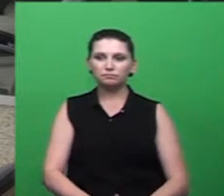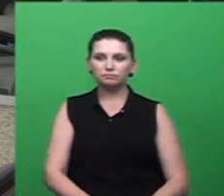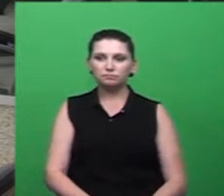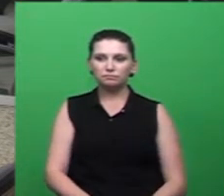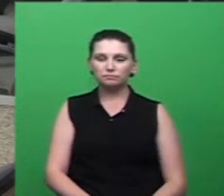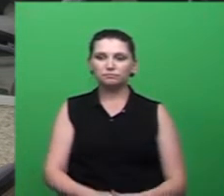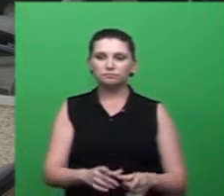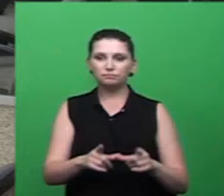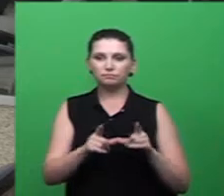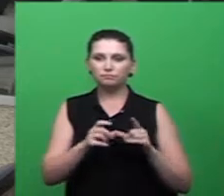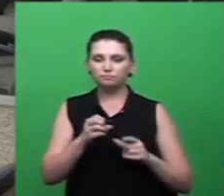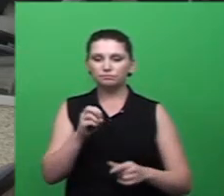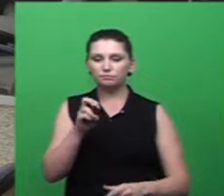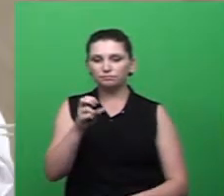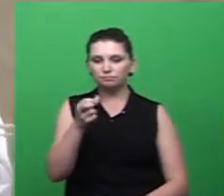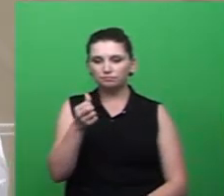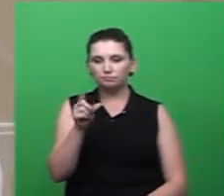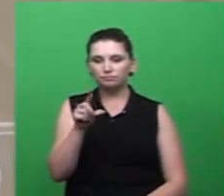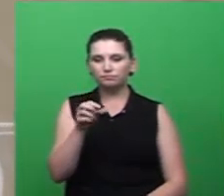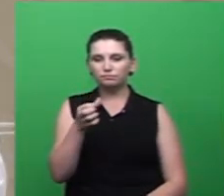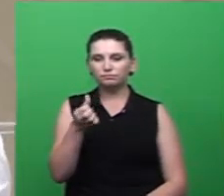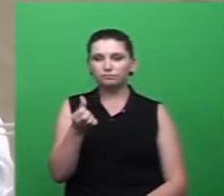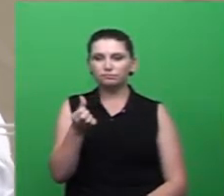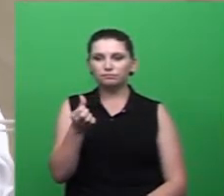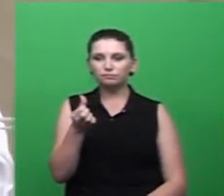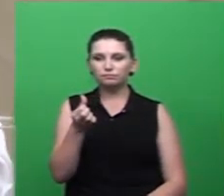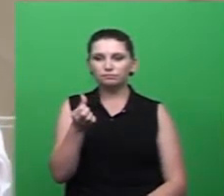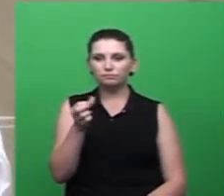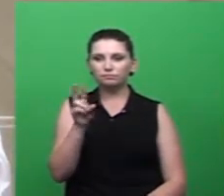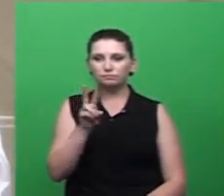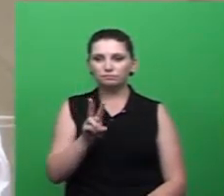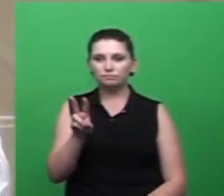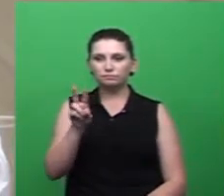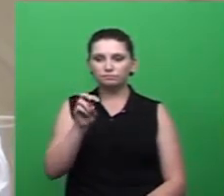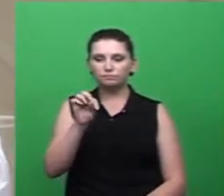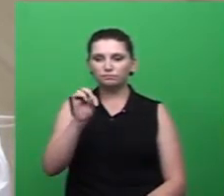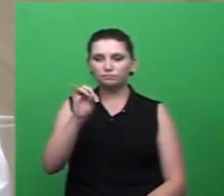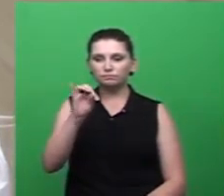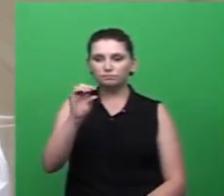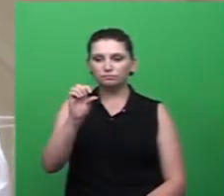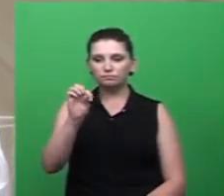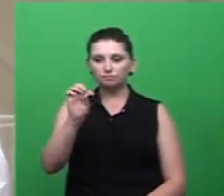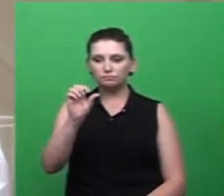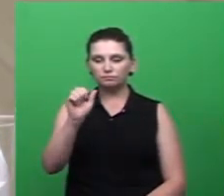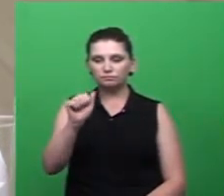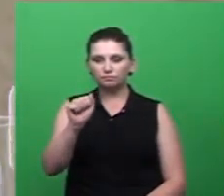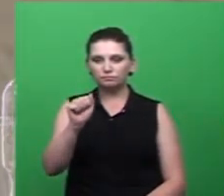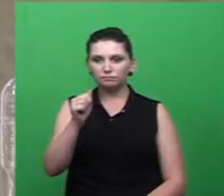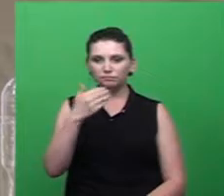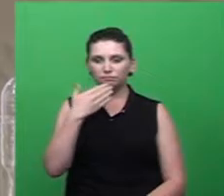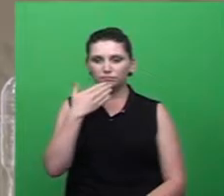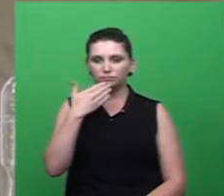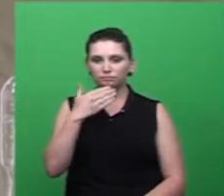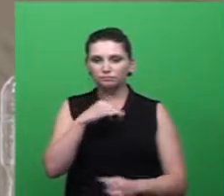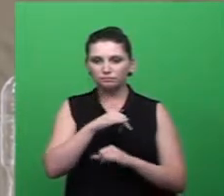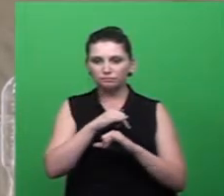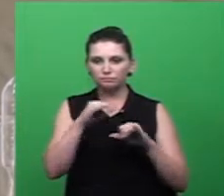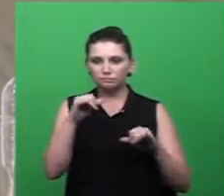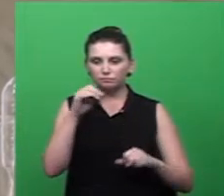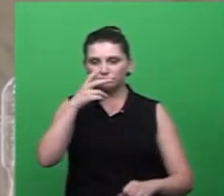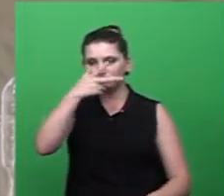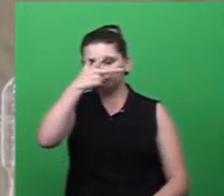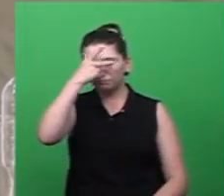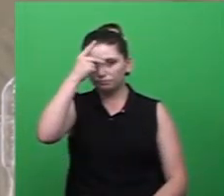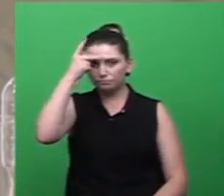Requerimento 051, barra 2016. Autoria, vereador João Batista Beloli. Assunto, pedido de informação ao chefe do